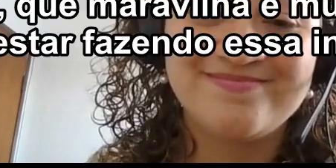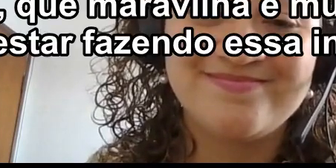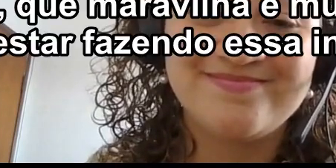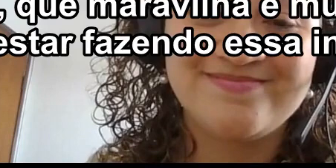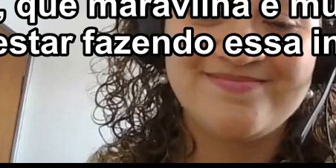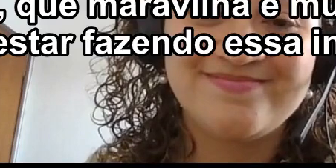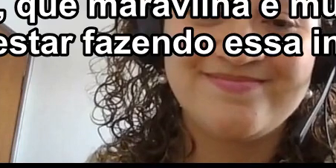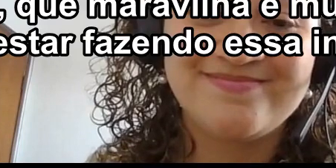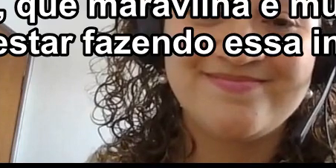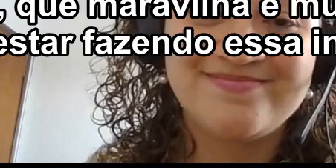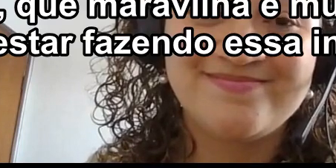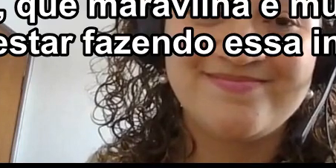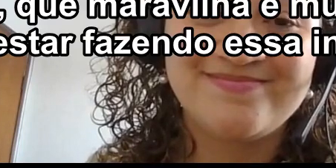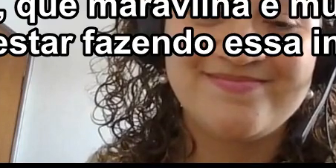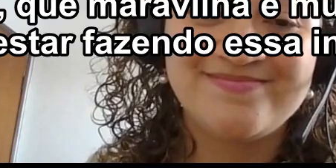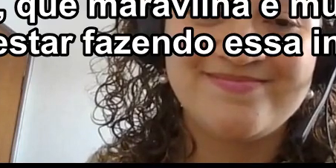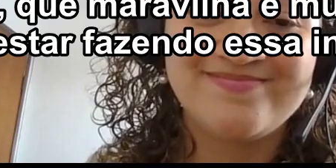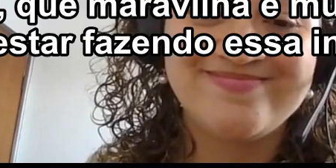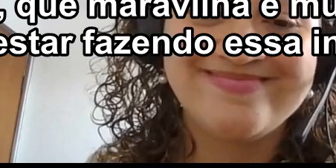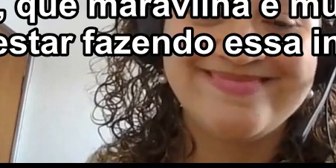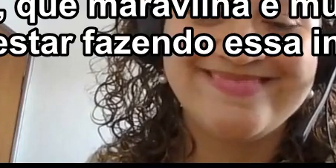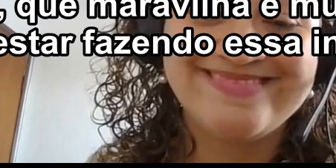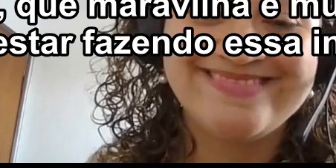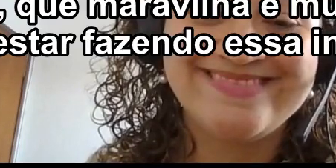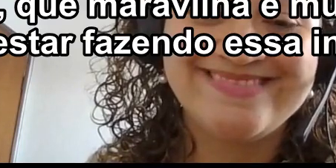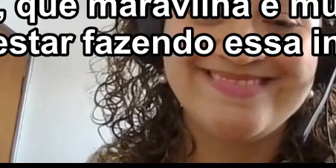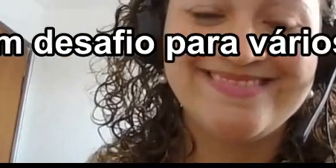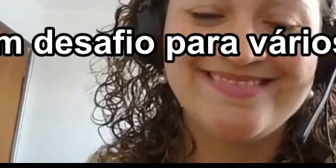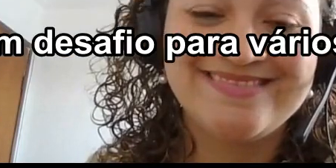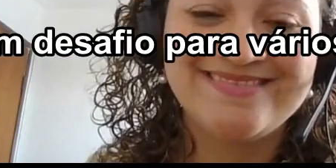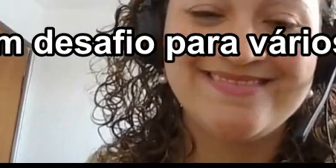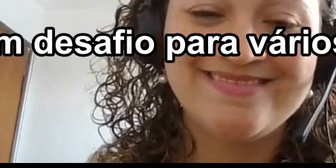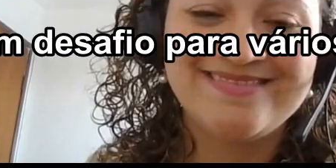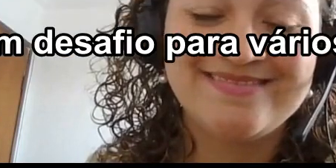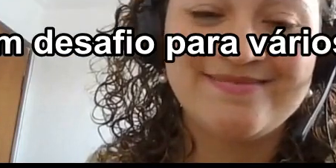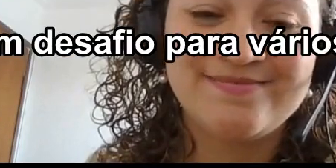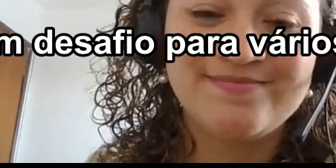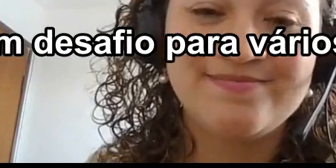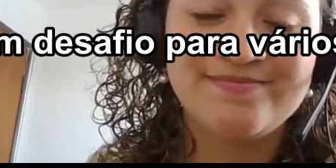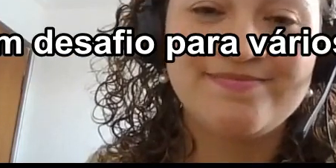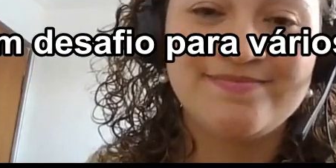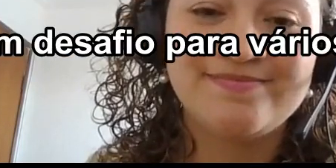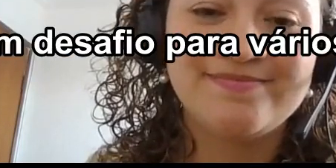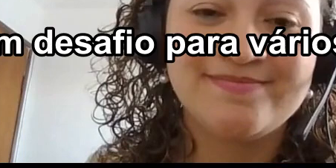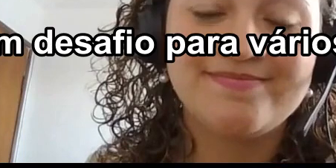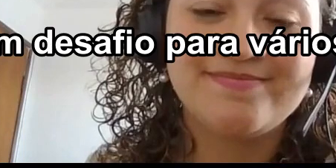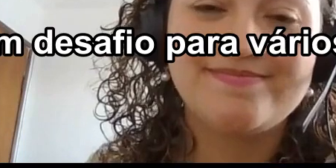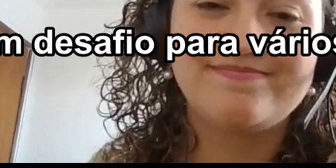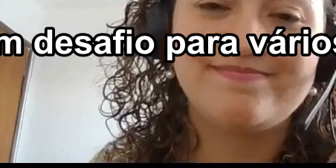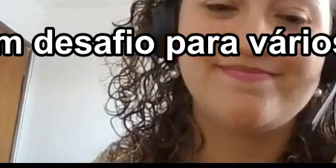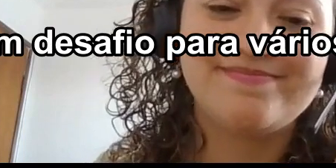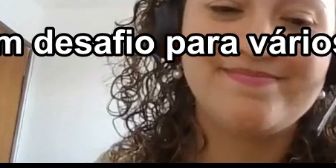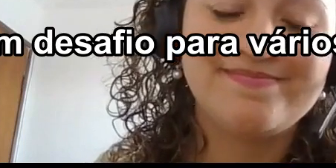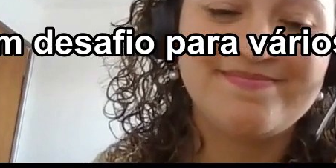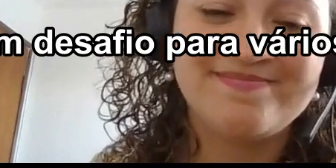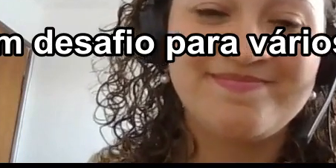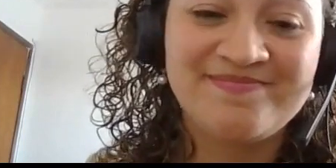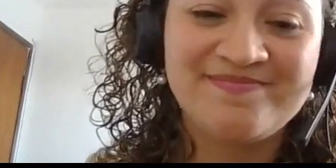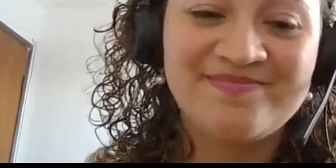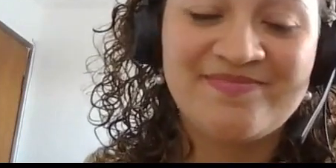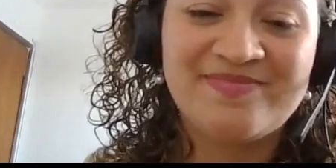aliás, que maravilha, muito obrigado por estar fazendo essa investigação, porque realmente é um desafio para vários times hoje em dia, eu sinto.